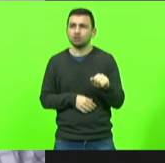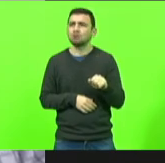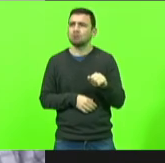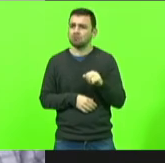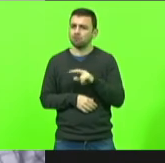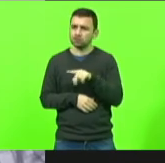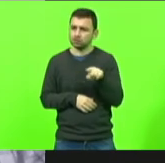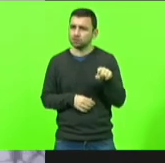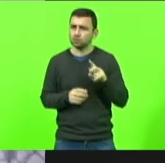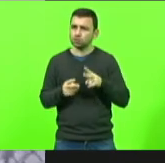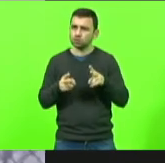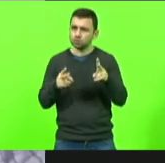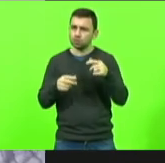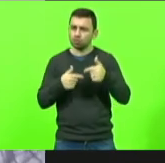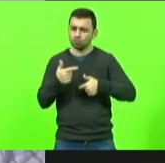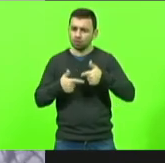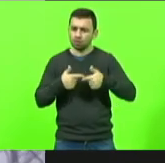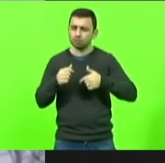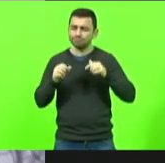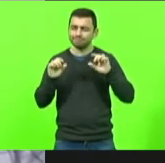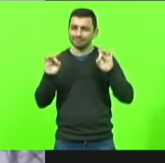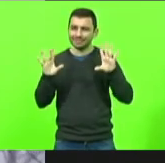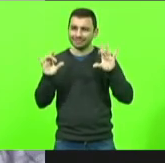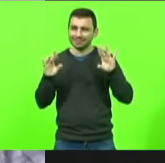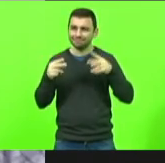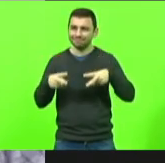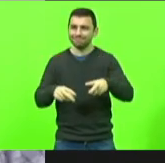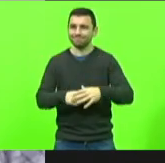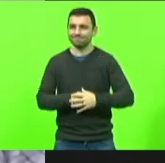fazendo esse belo trabalho obrigado presidente